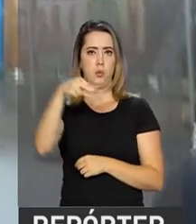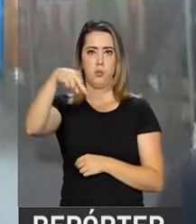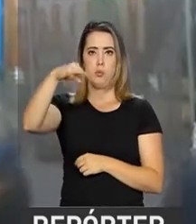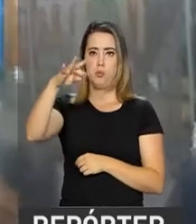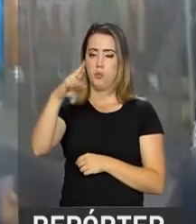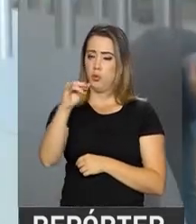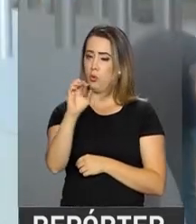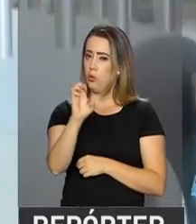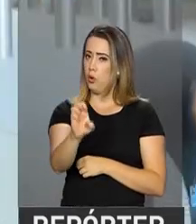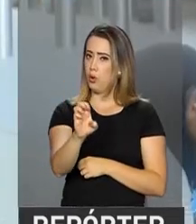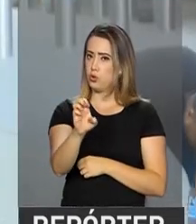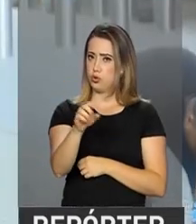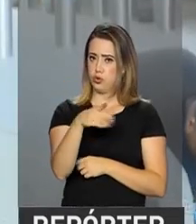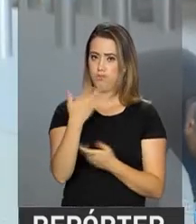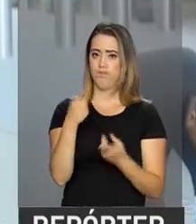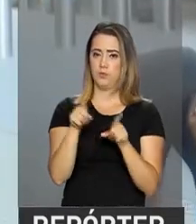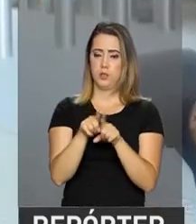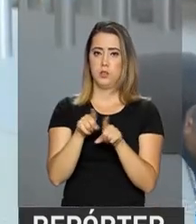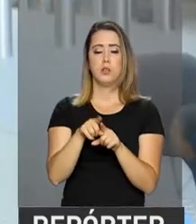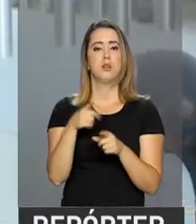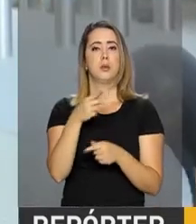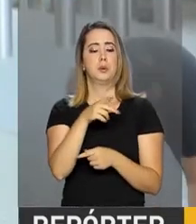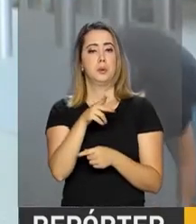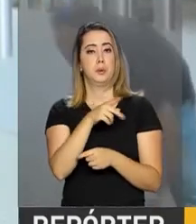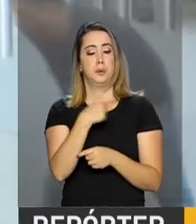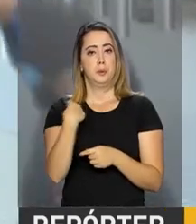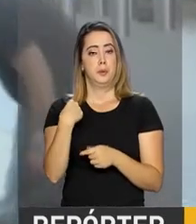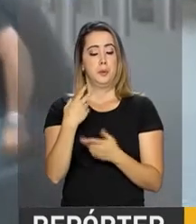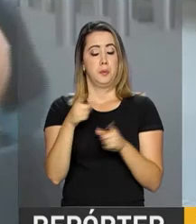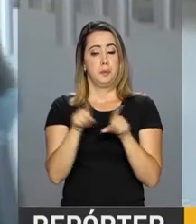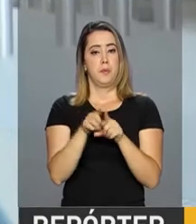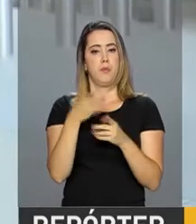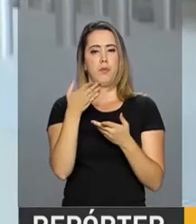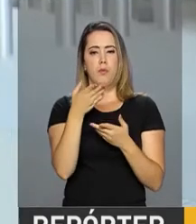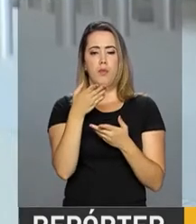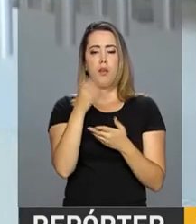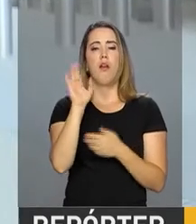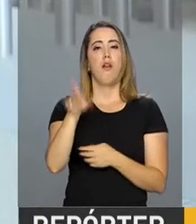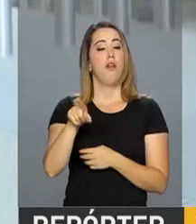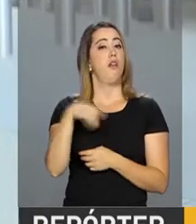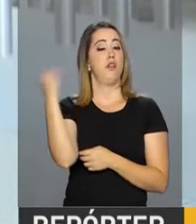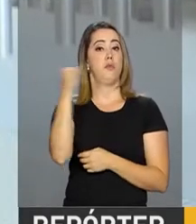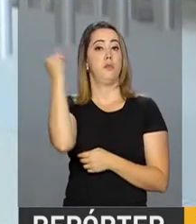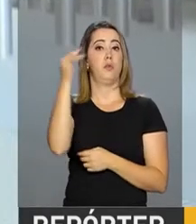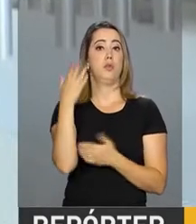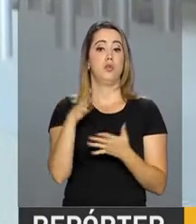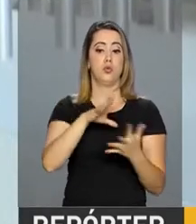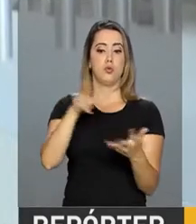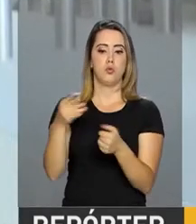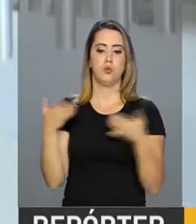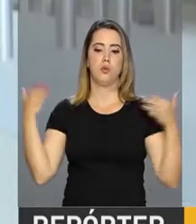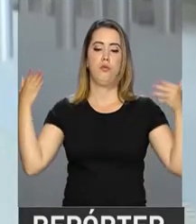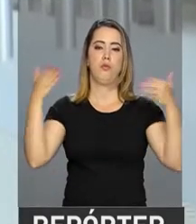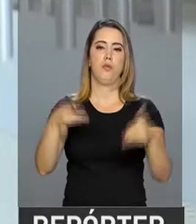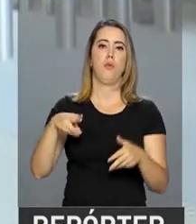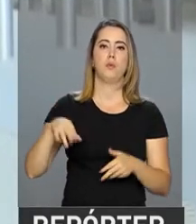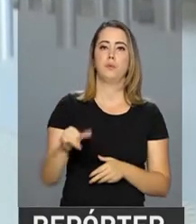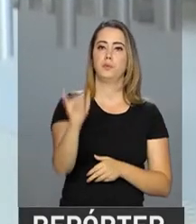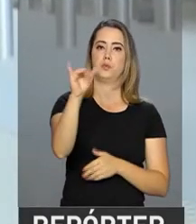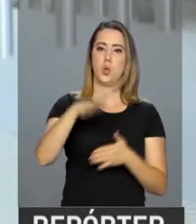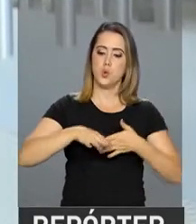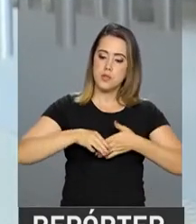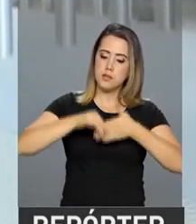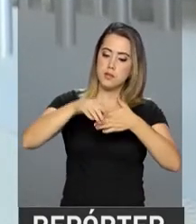refugiados. E este ano é muito especial. O mundo vem a Nova Iorque e literalmente todos os grandes líderes no mundo